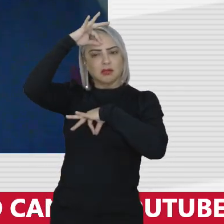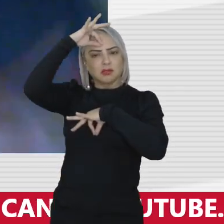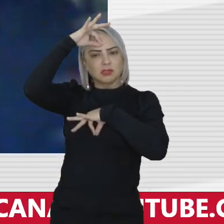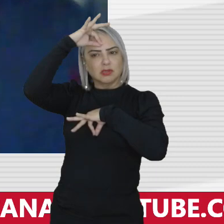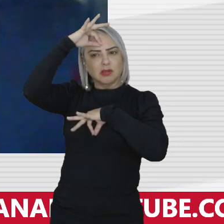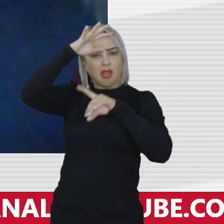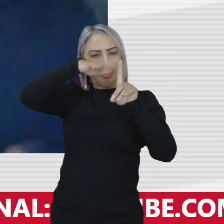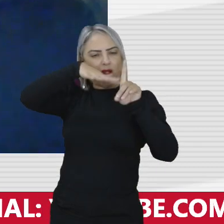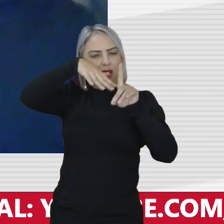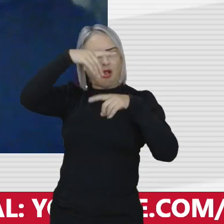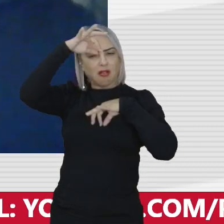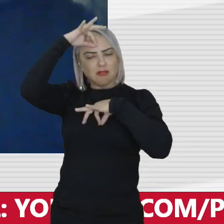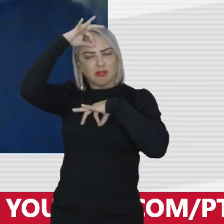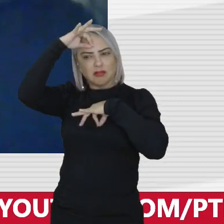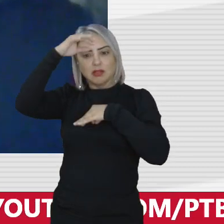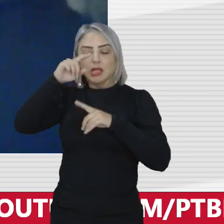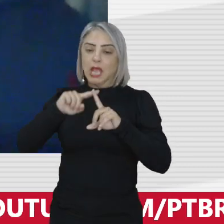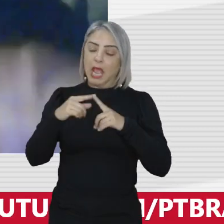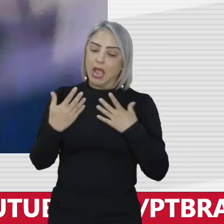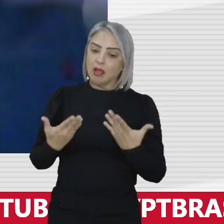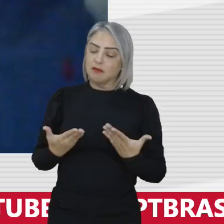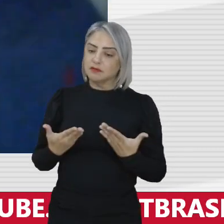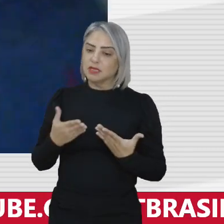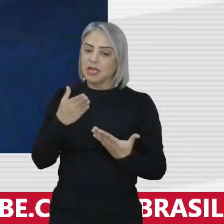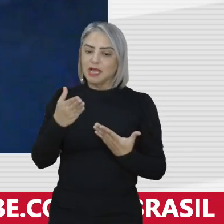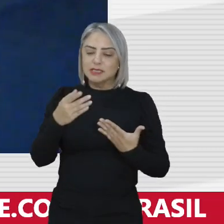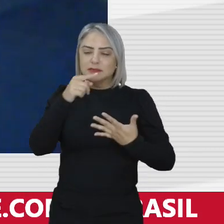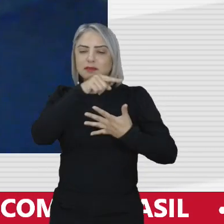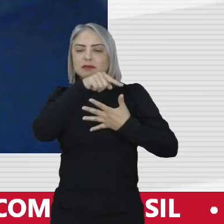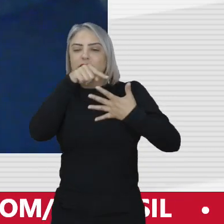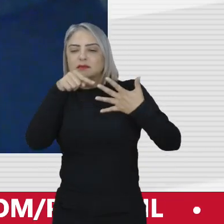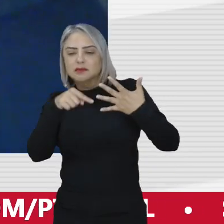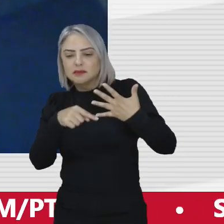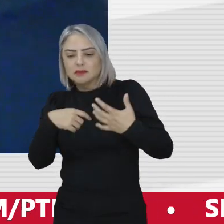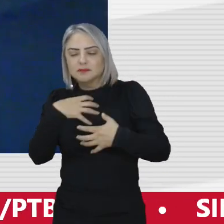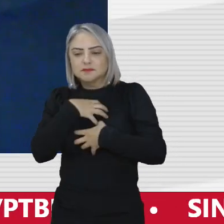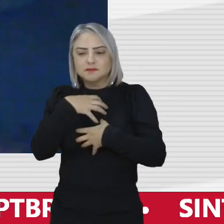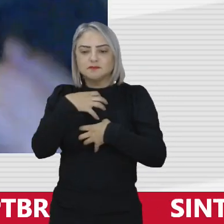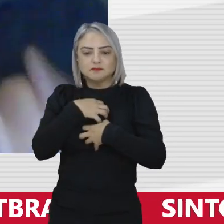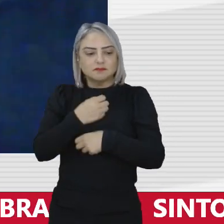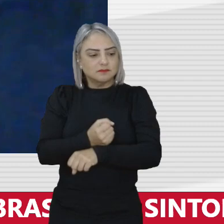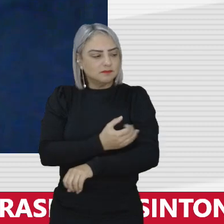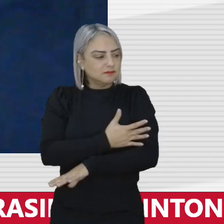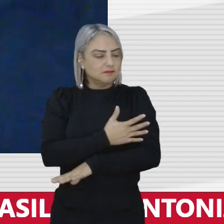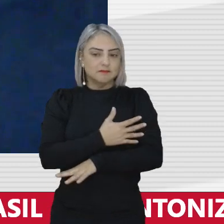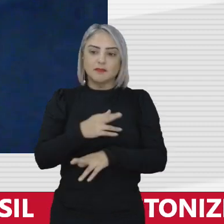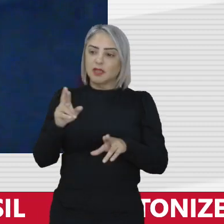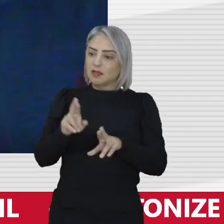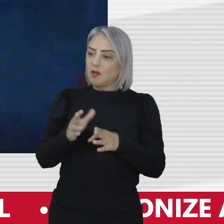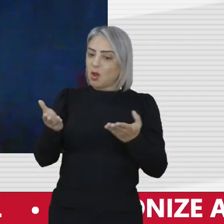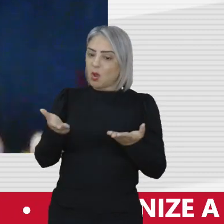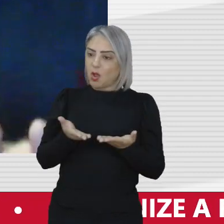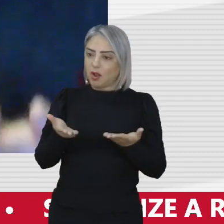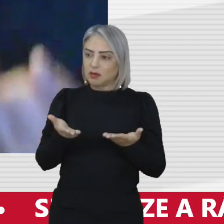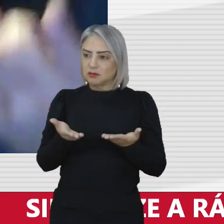mas o fato é que esses atributos de sensibilidade estão neste momento